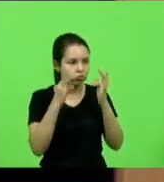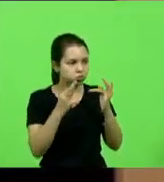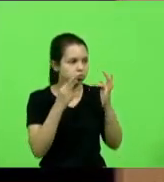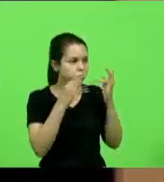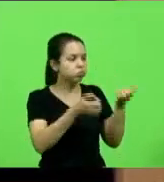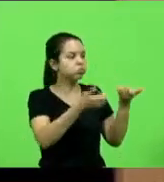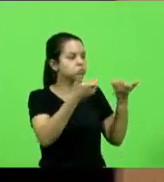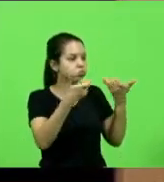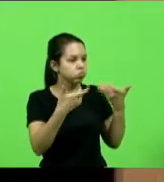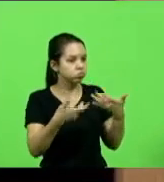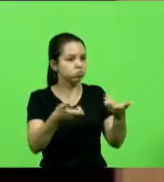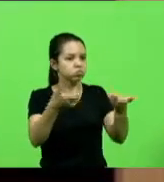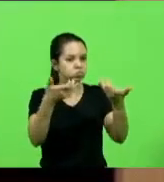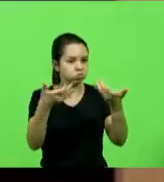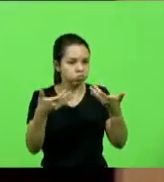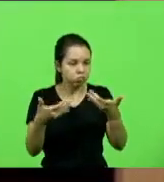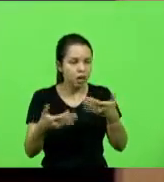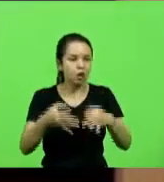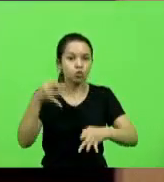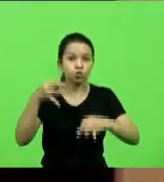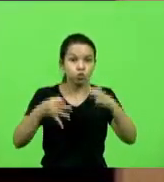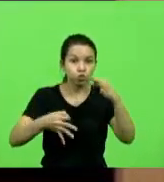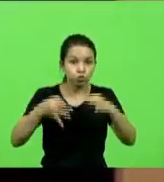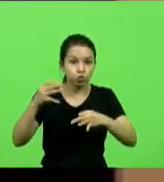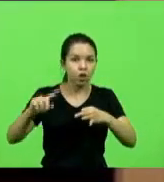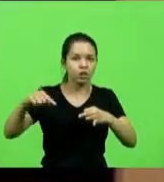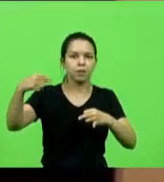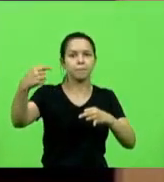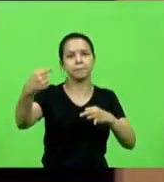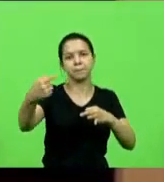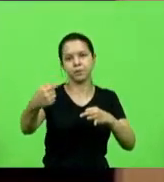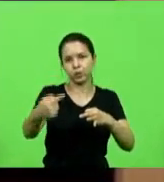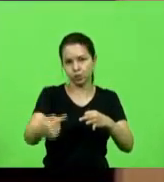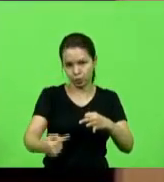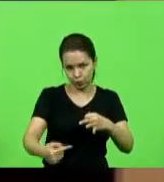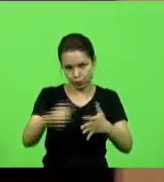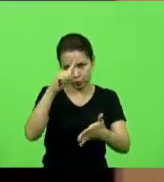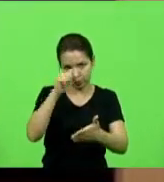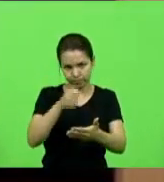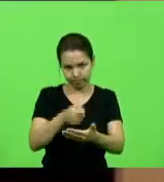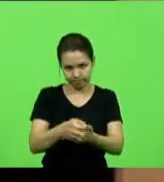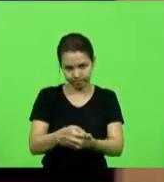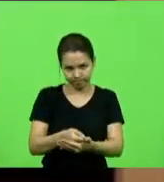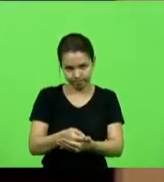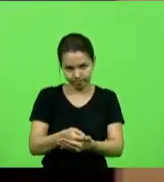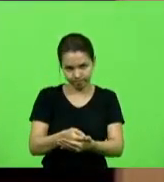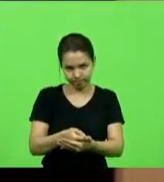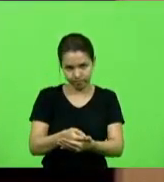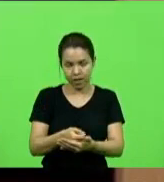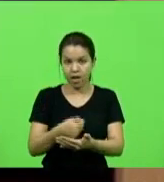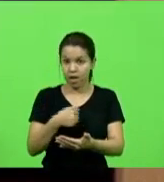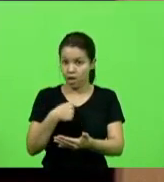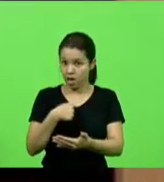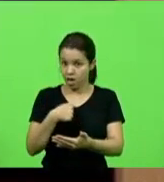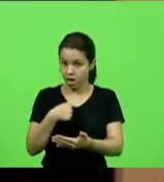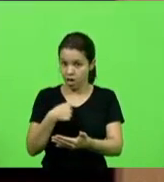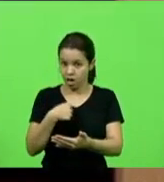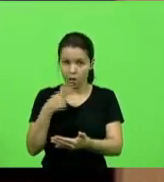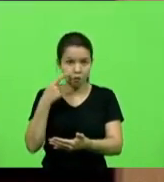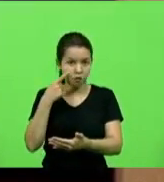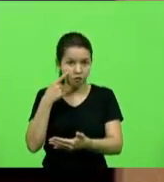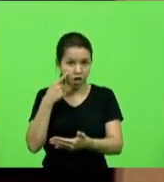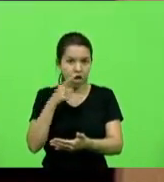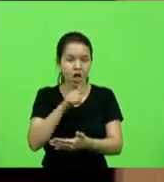e abrindo no Google prisão do reitor que